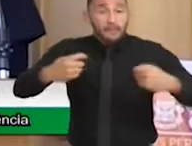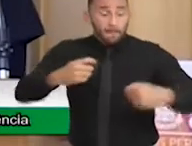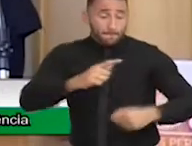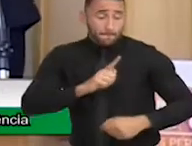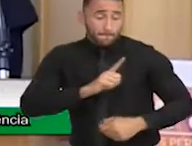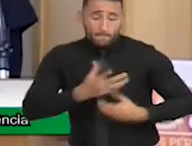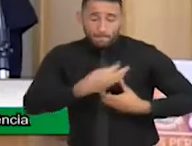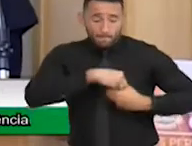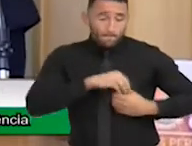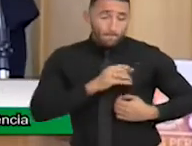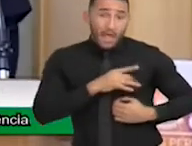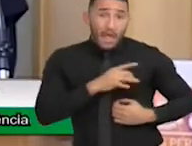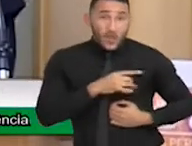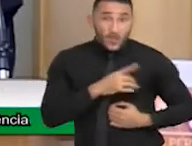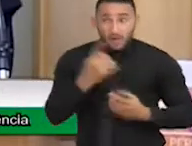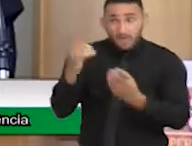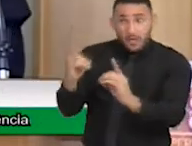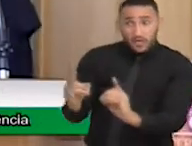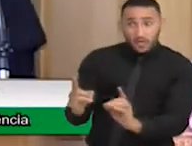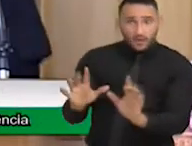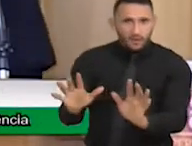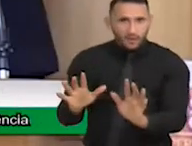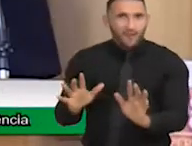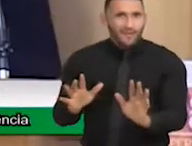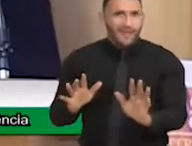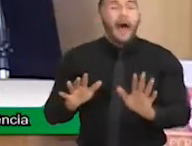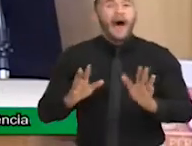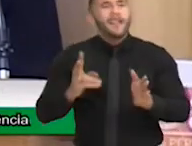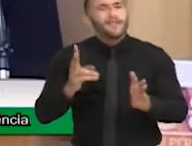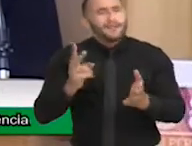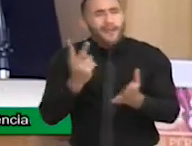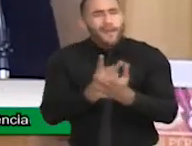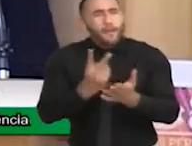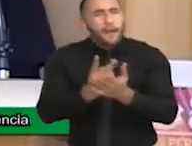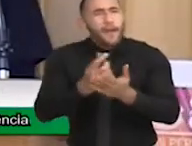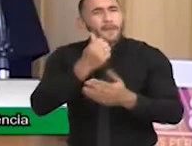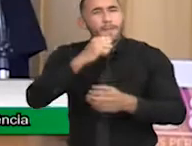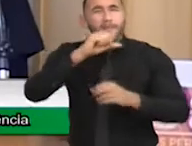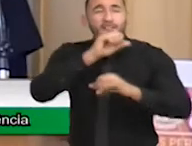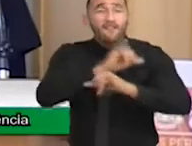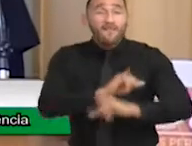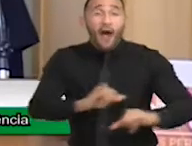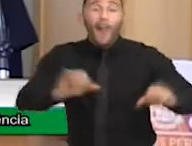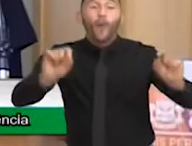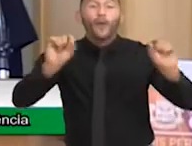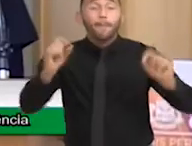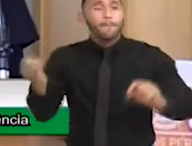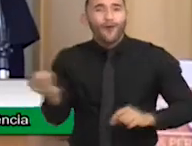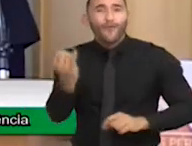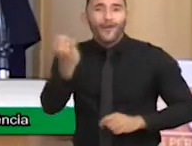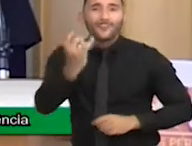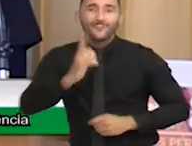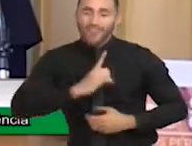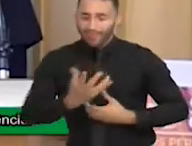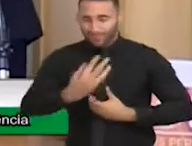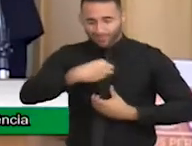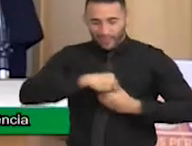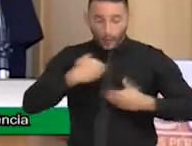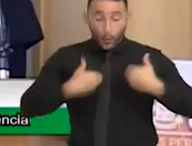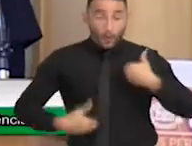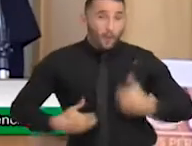mãe nunca disse, o importante é nascer com saúde, porque nós temos medo da deficiência.